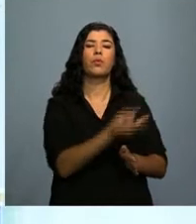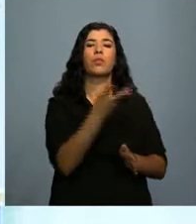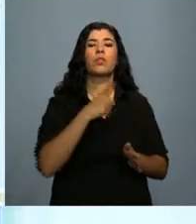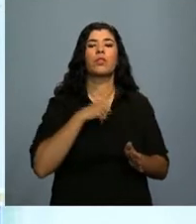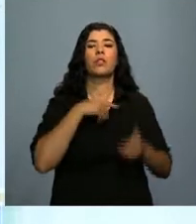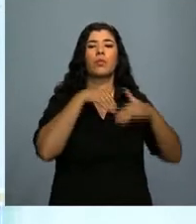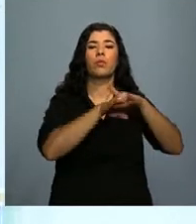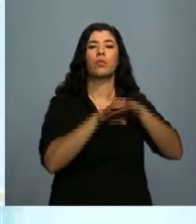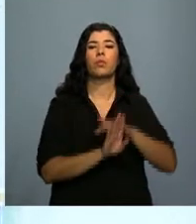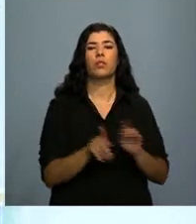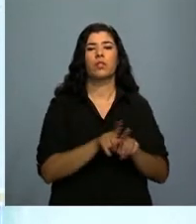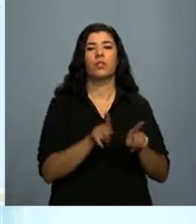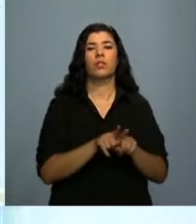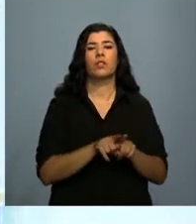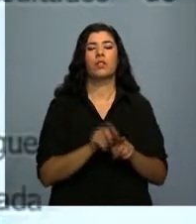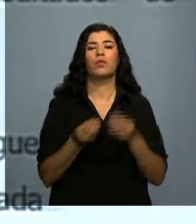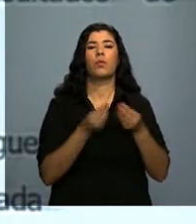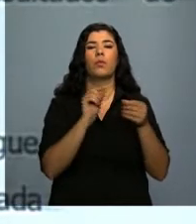movimentação de bolsa.